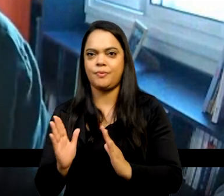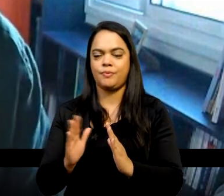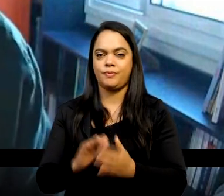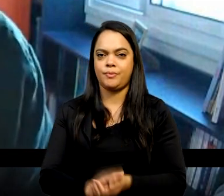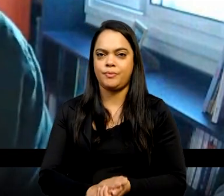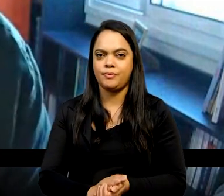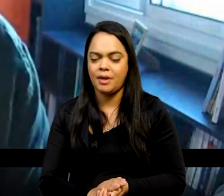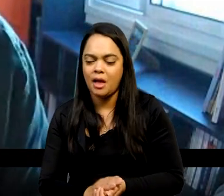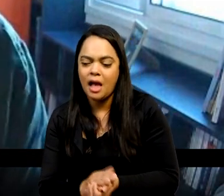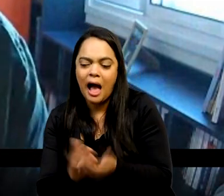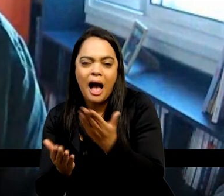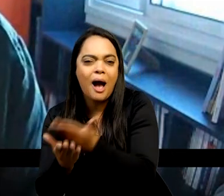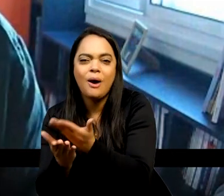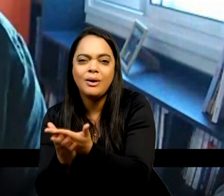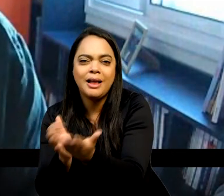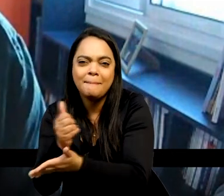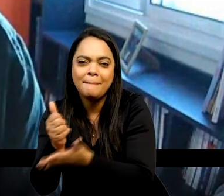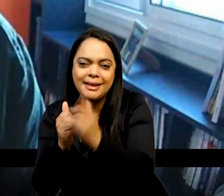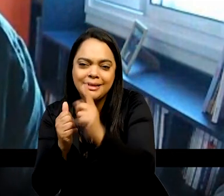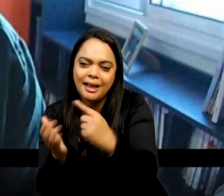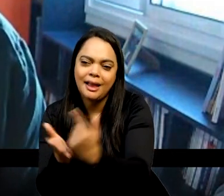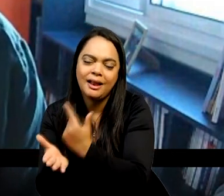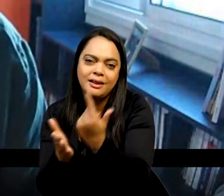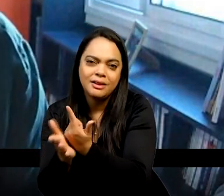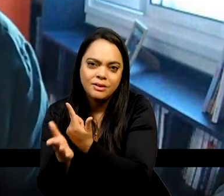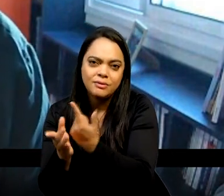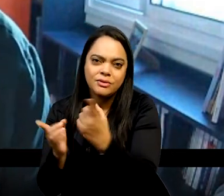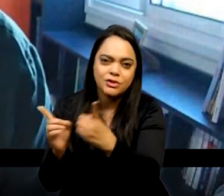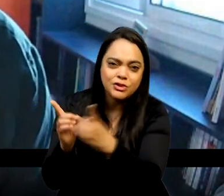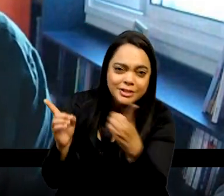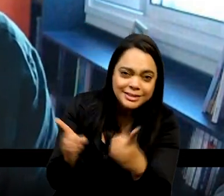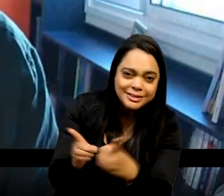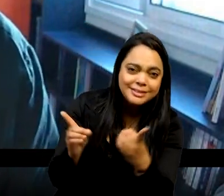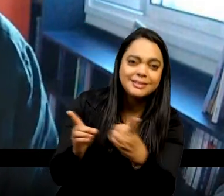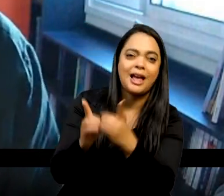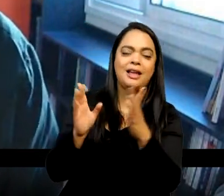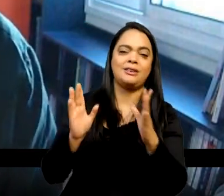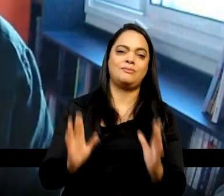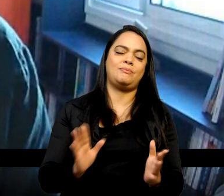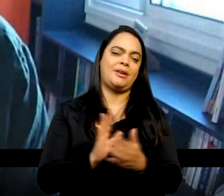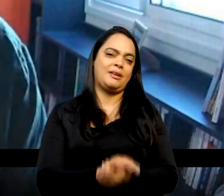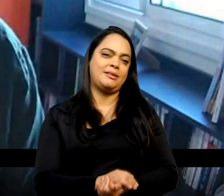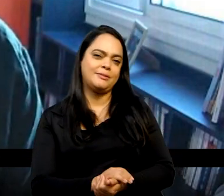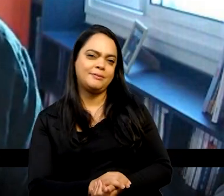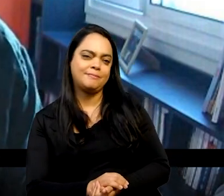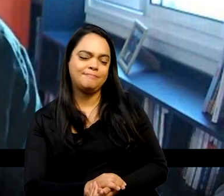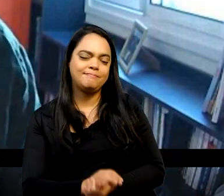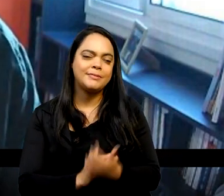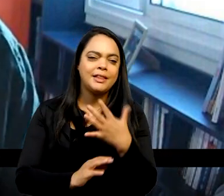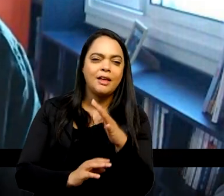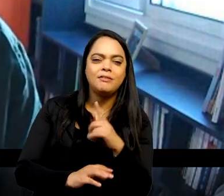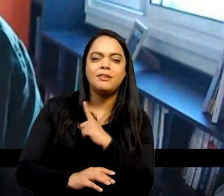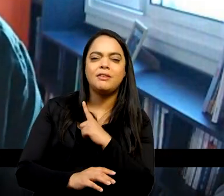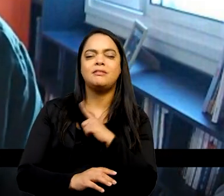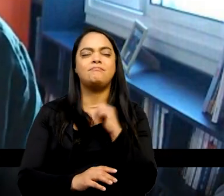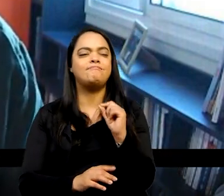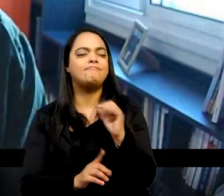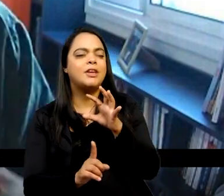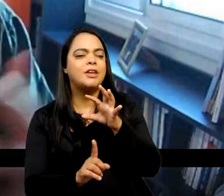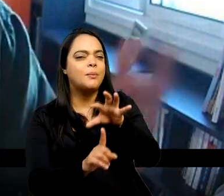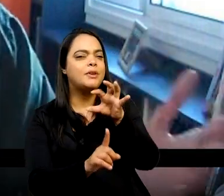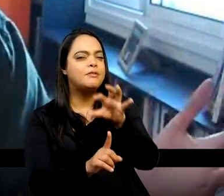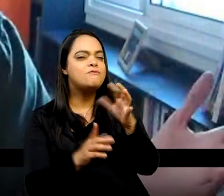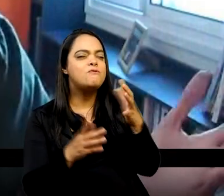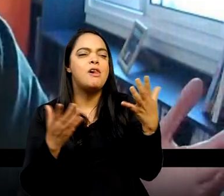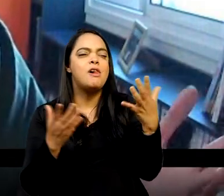bata com a contundência necessária, talvez seja um instrumento de relações assimetricamente passivas, não é? Então,